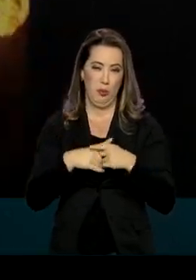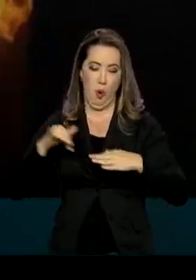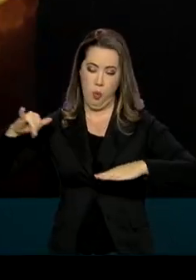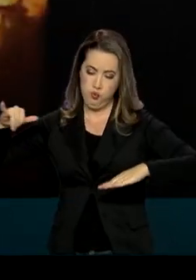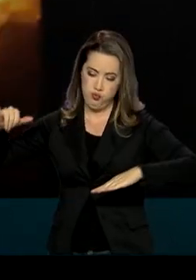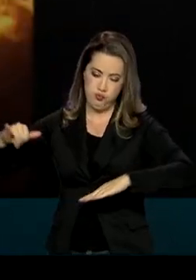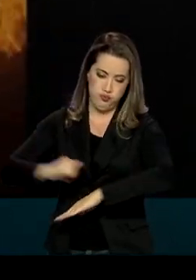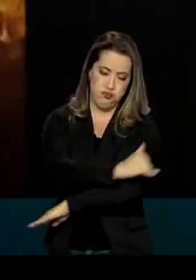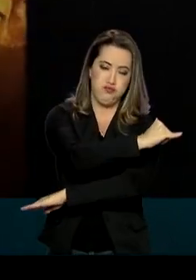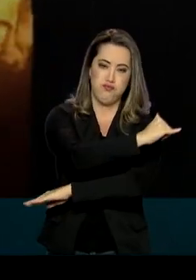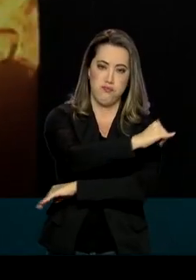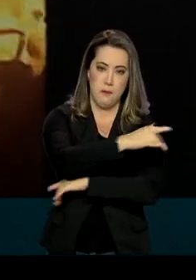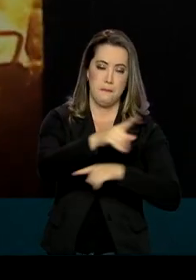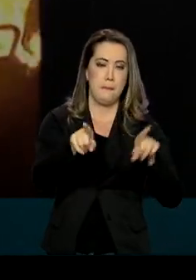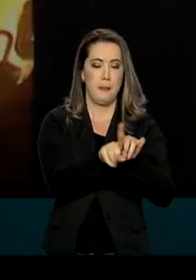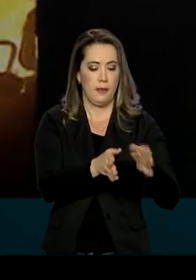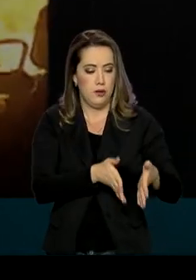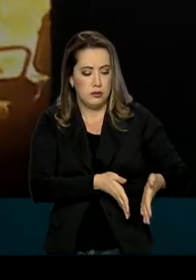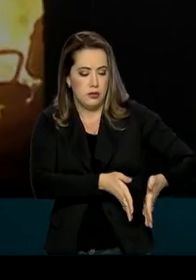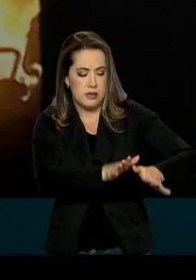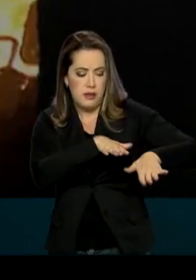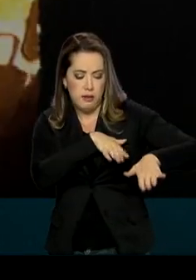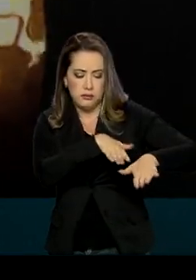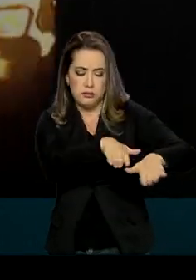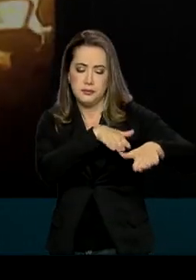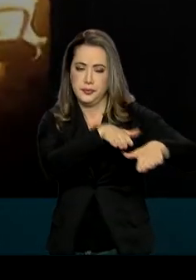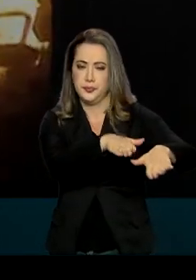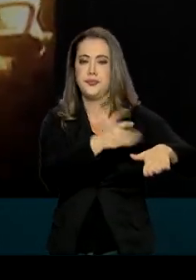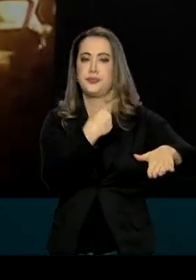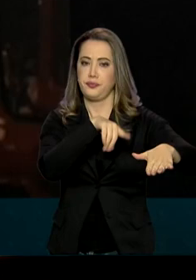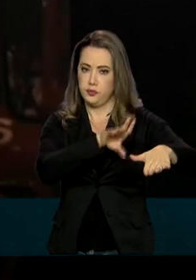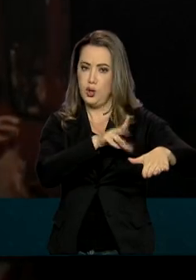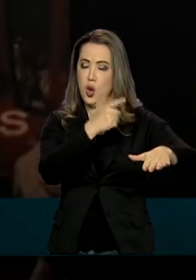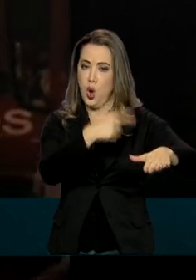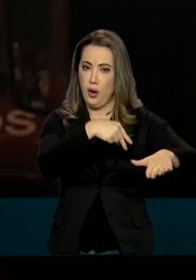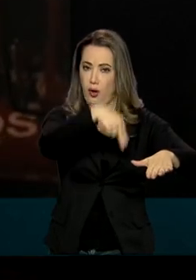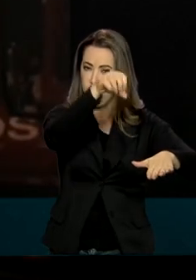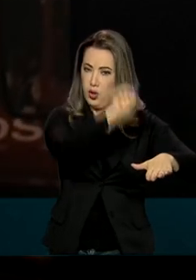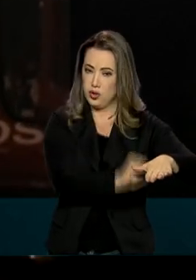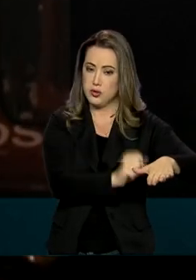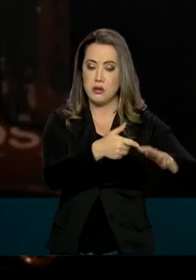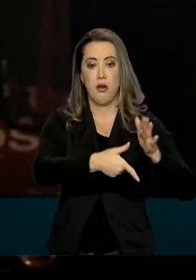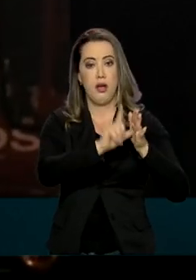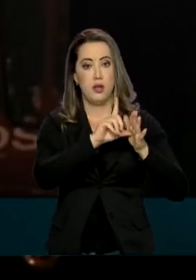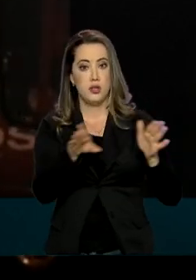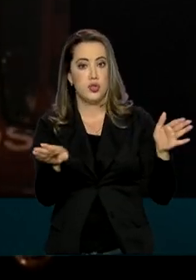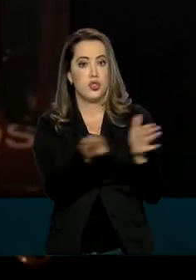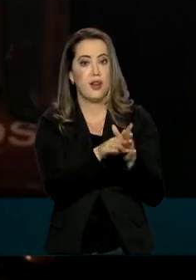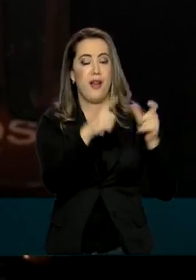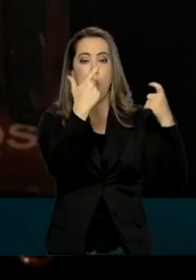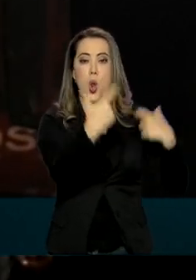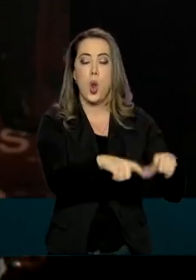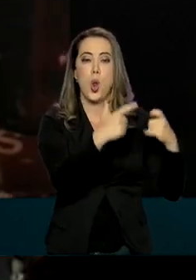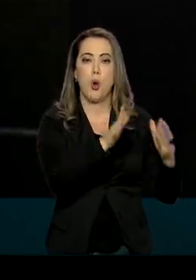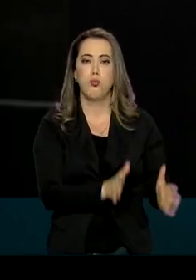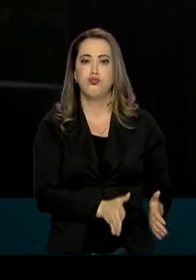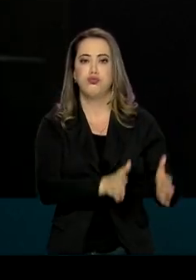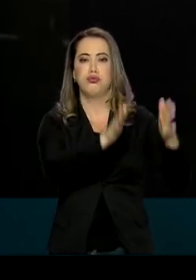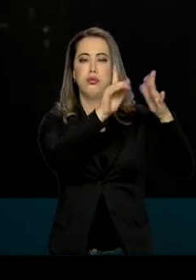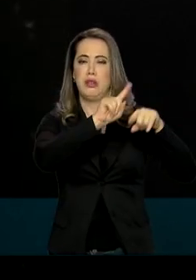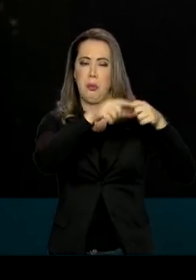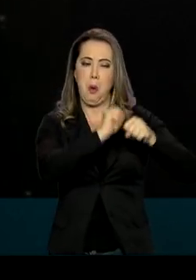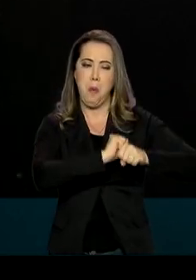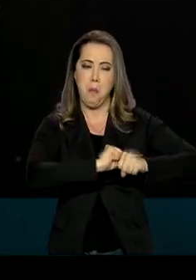principais artérias de trânsito da capital paulista, o corredor norte-sul, antes de atingir o prédio da TAM e explodir.